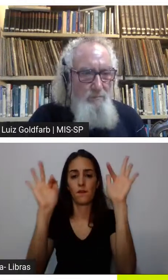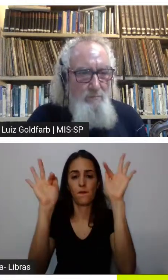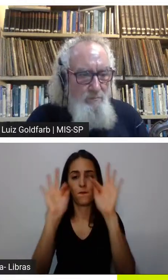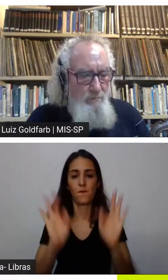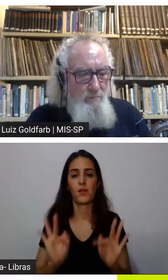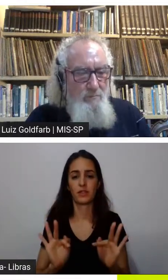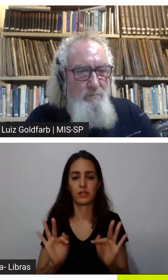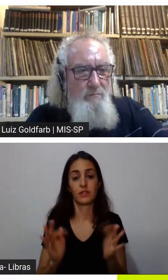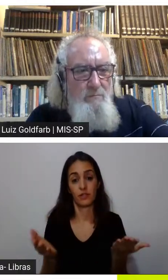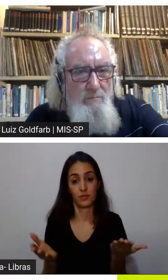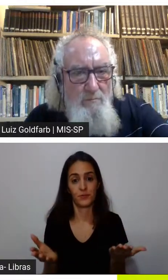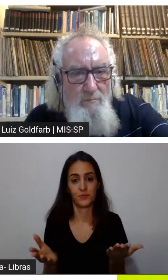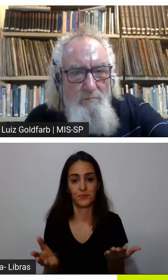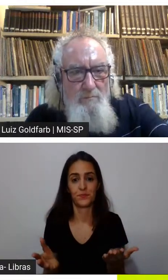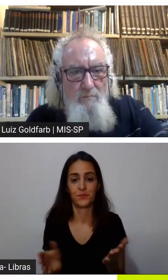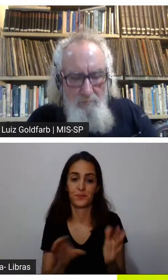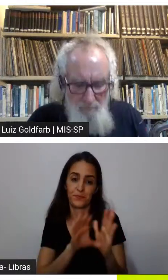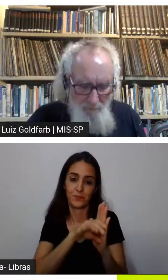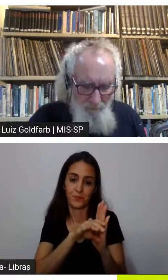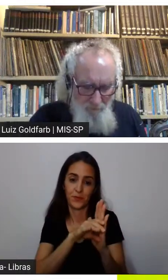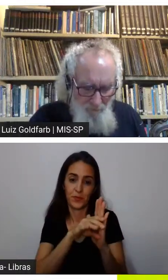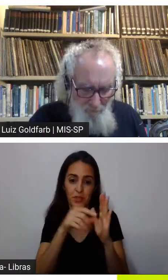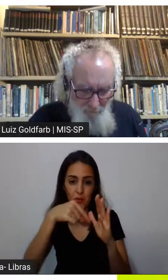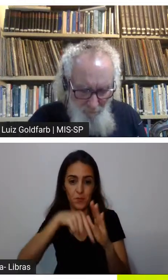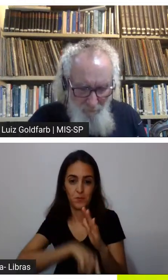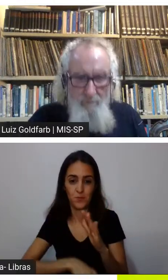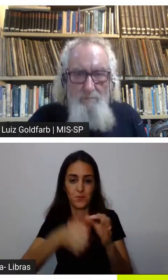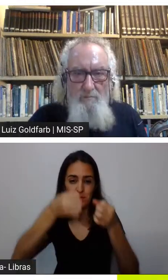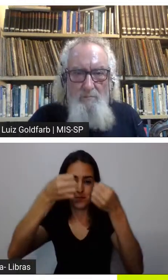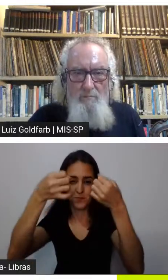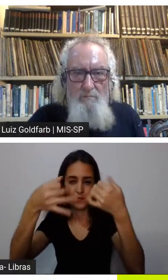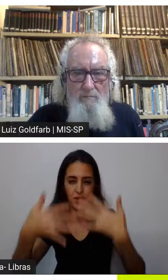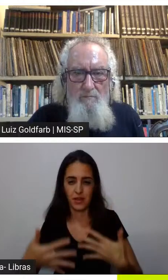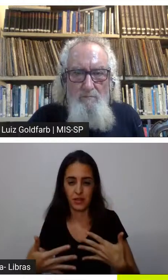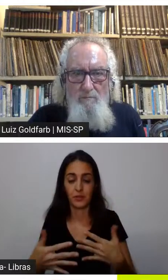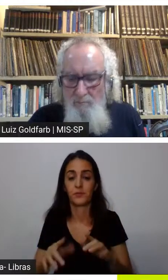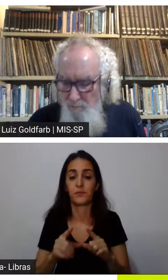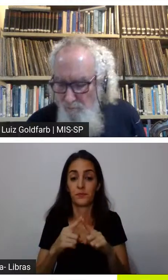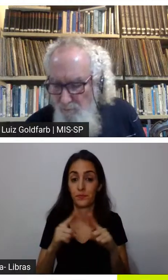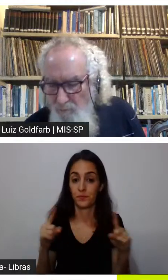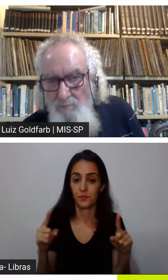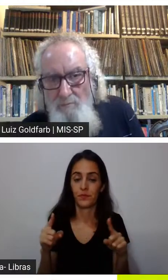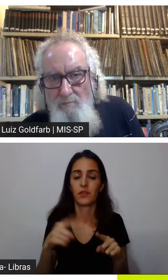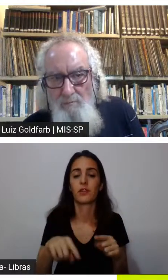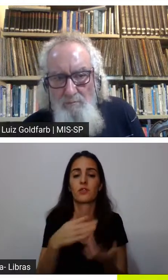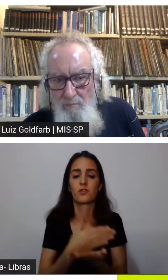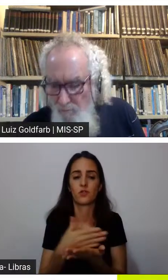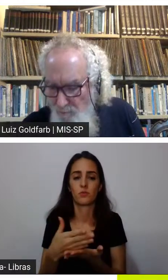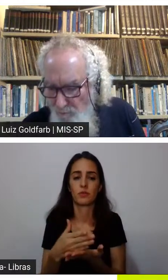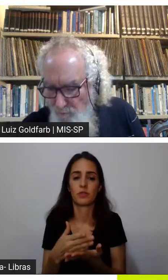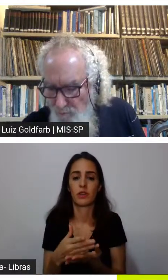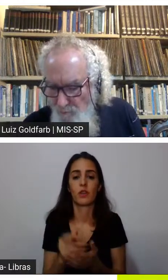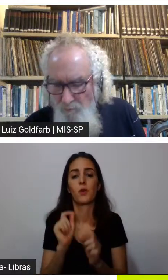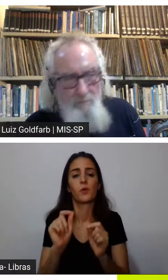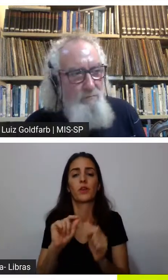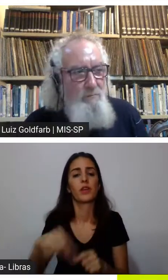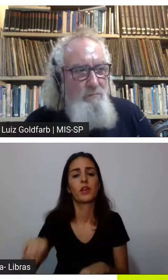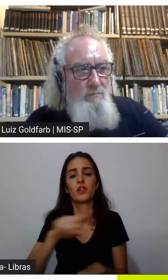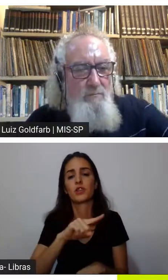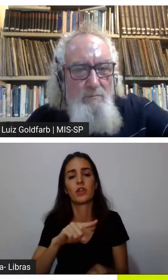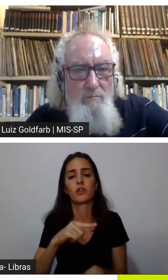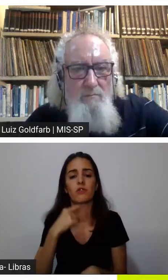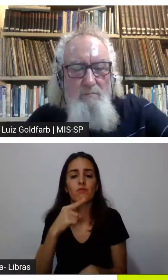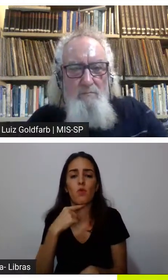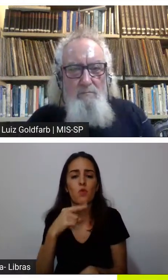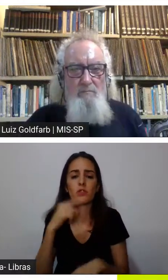a gente vai ficar um tempo enorme mas é a gente pode começar pelo que não não nos faz feliz a gente não é feliz num